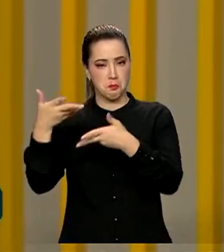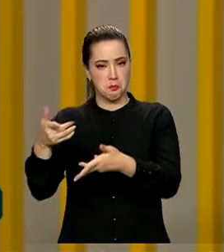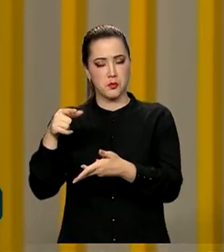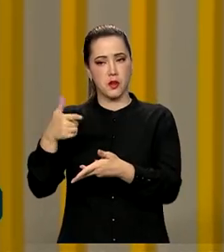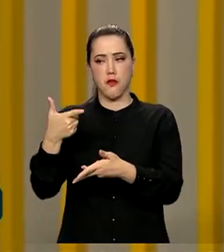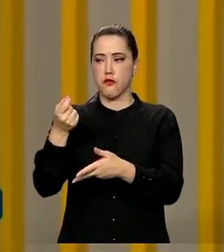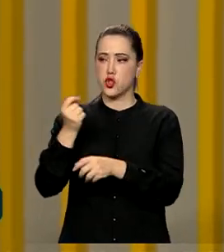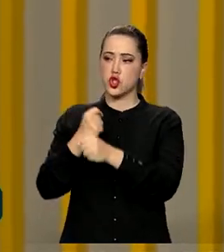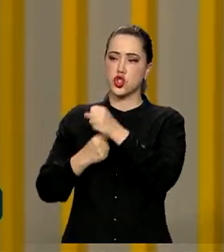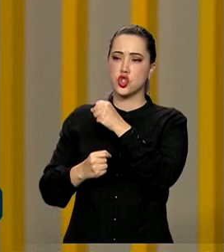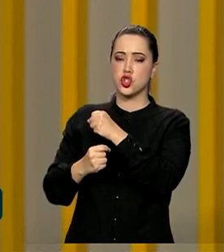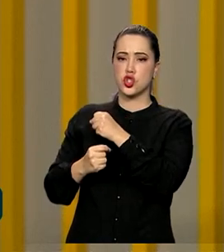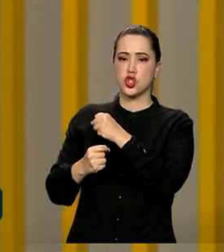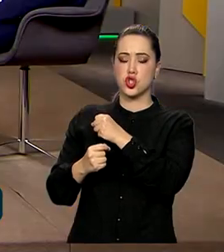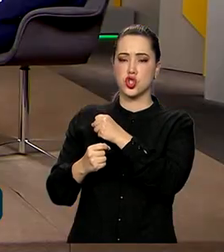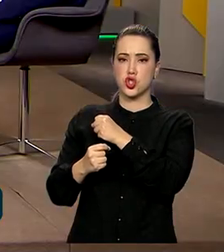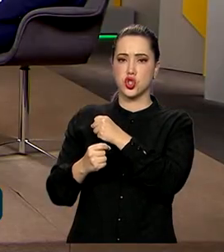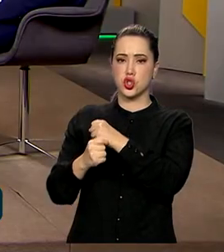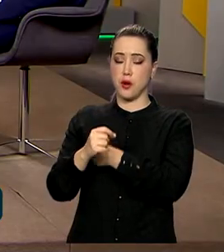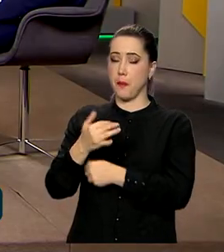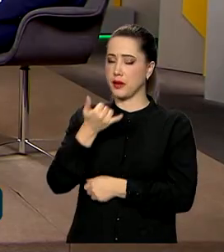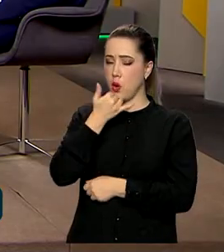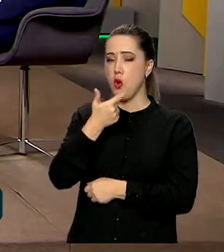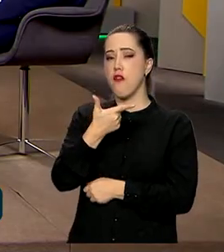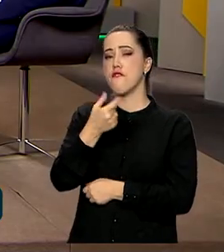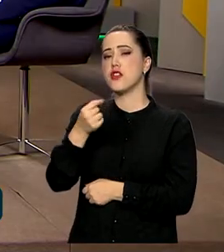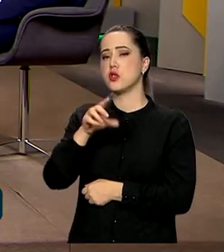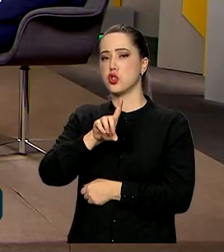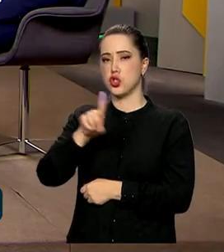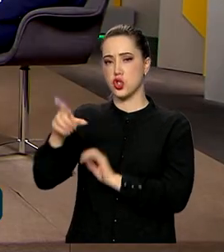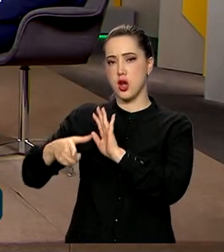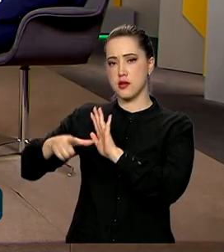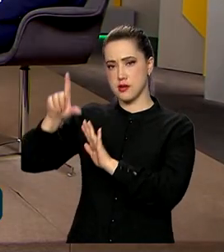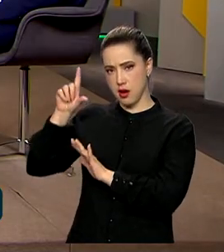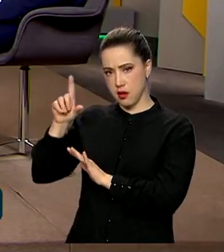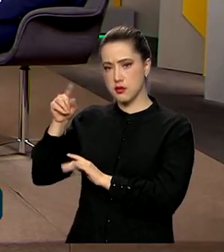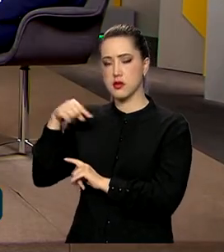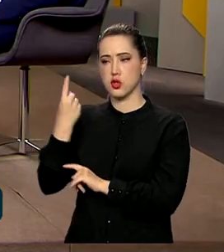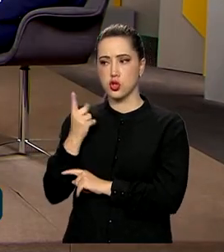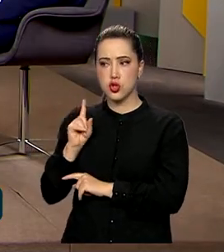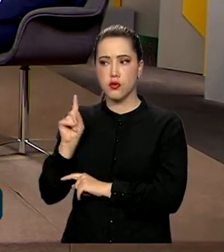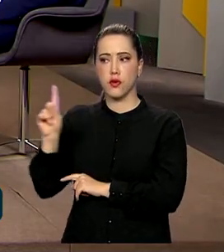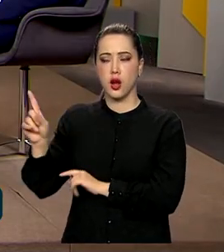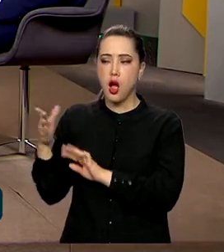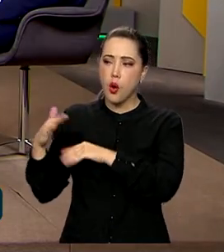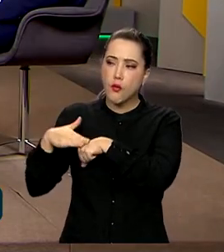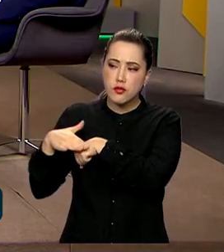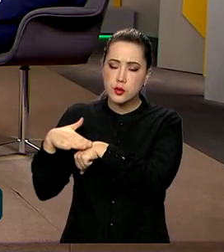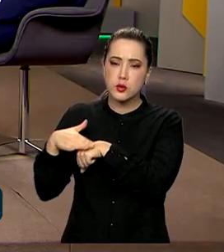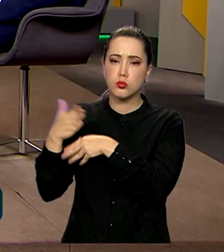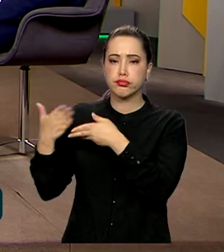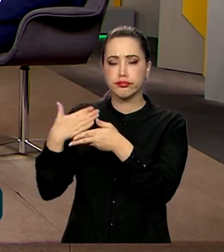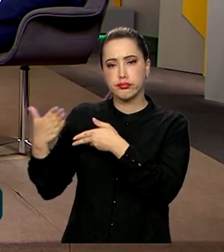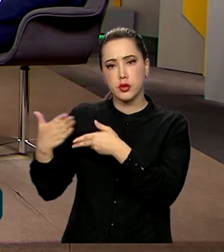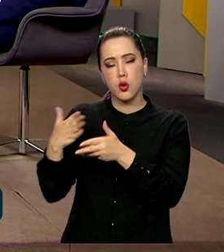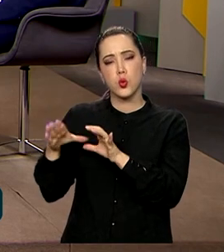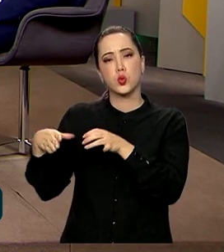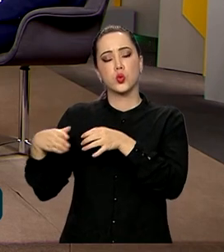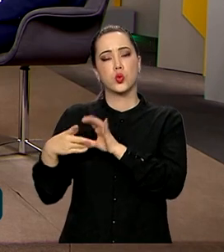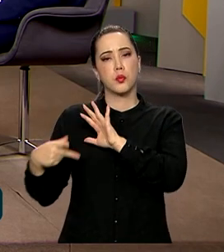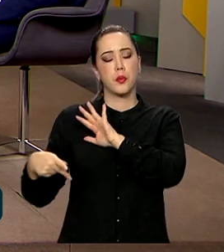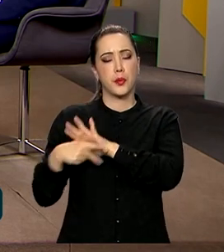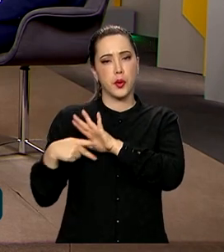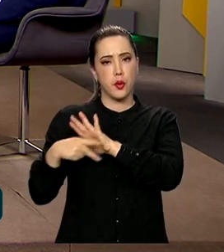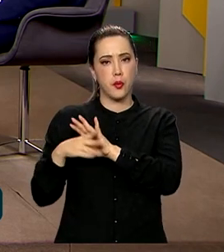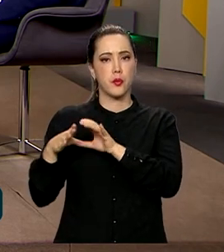20 dias atrás. Também temos lá uma federação, um consórcio de... É uma entidade de consórcios públicos,